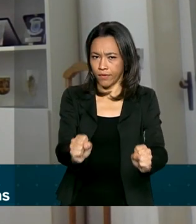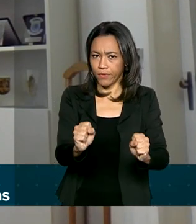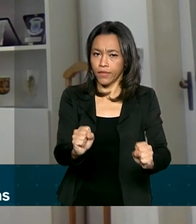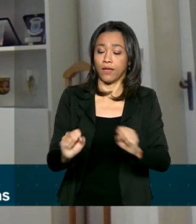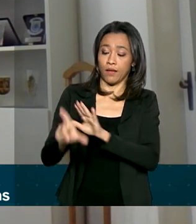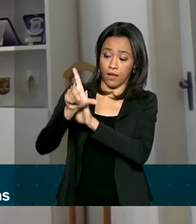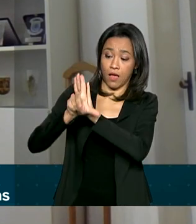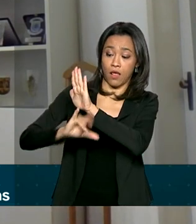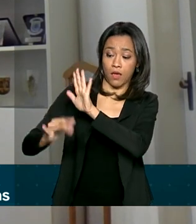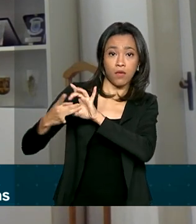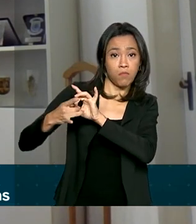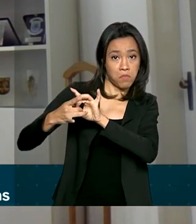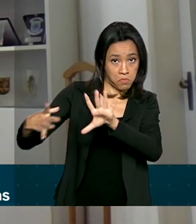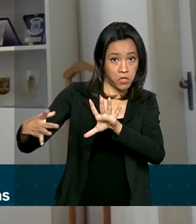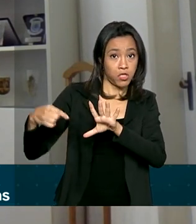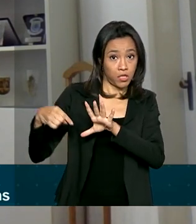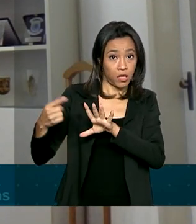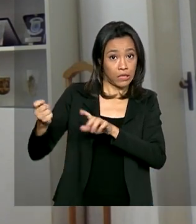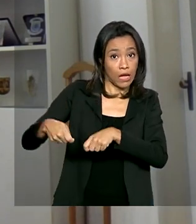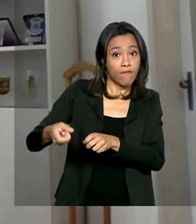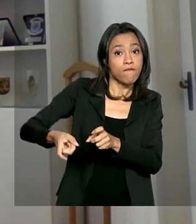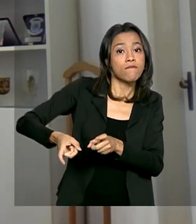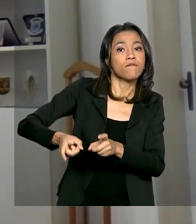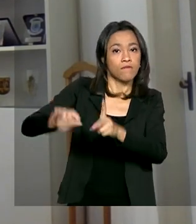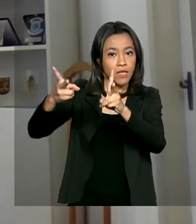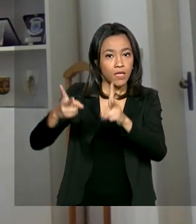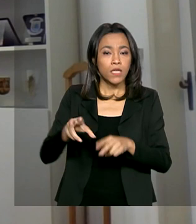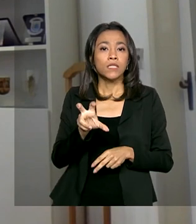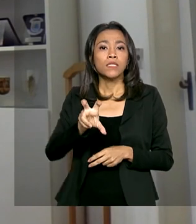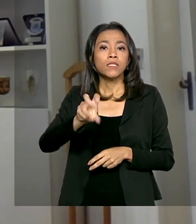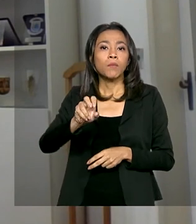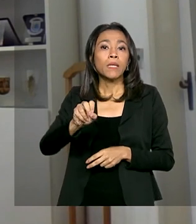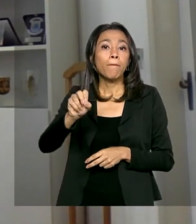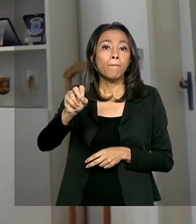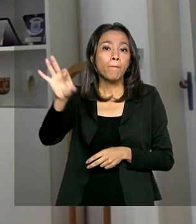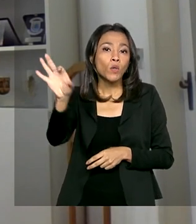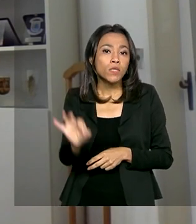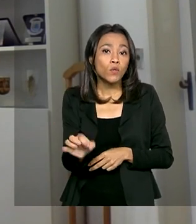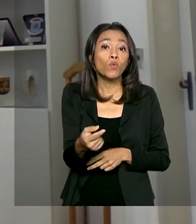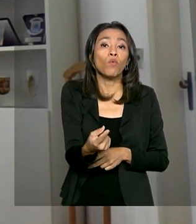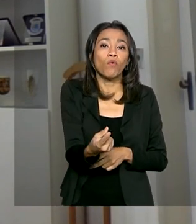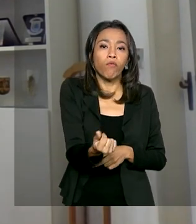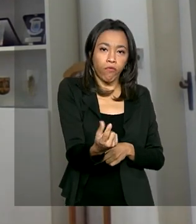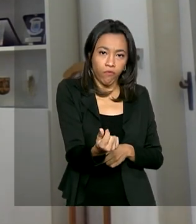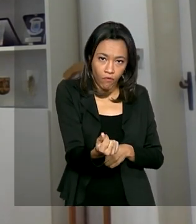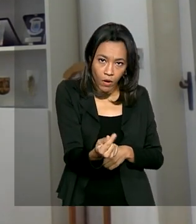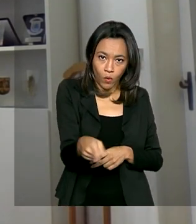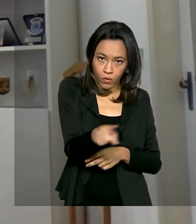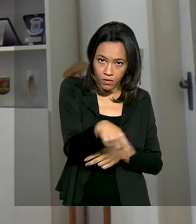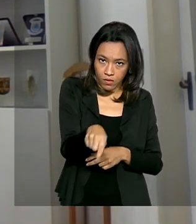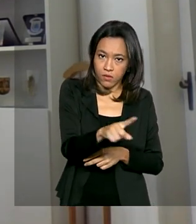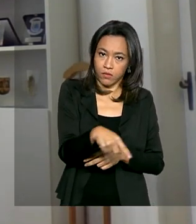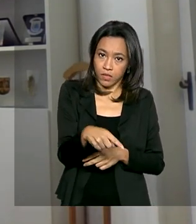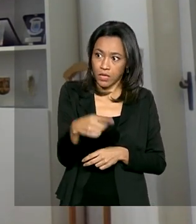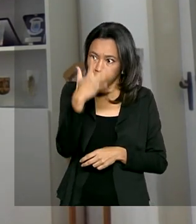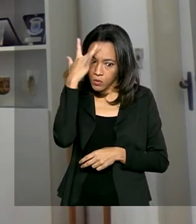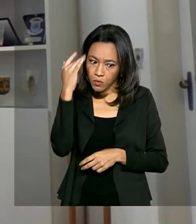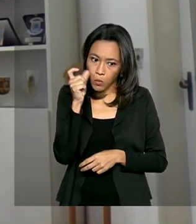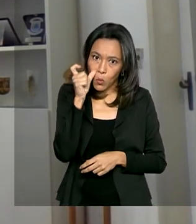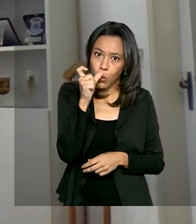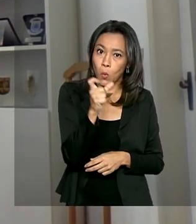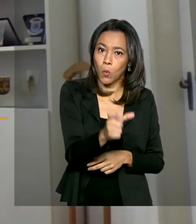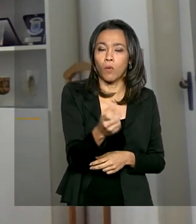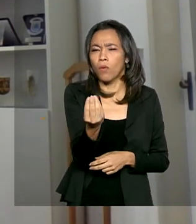legislação nos permite que esse bem possa ser vendido a partir de 50% do seu valor de mercado, o que torna bastante atrativo. Para participar,